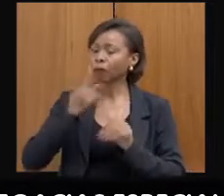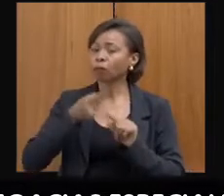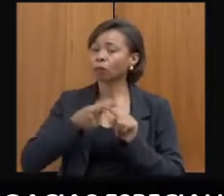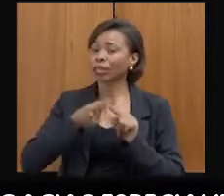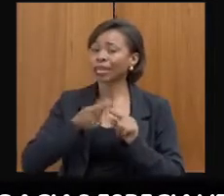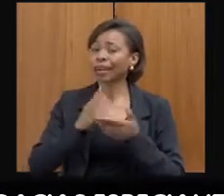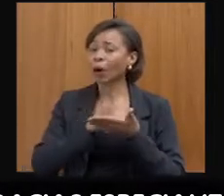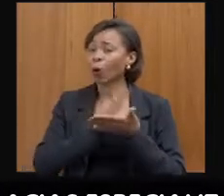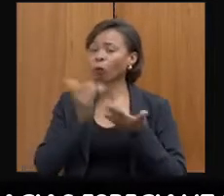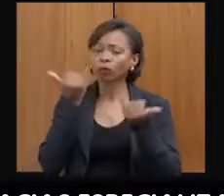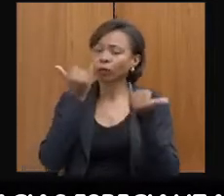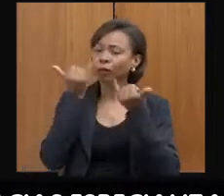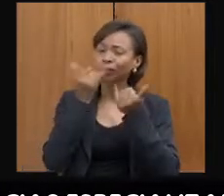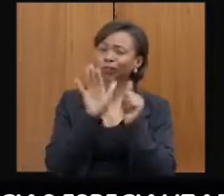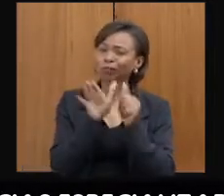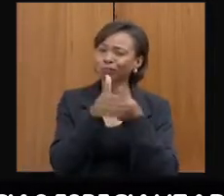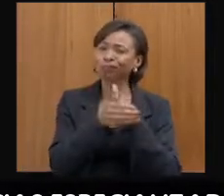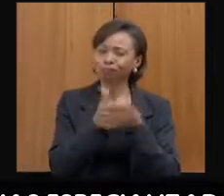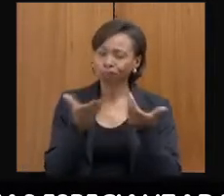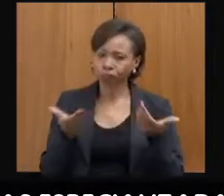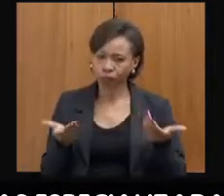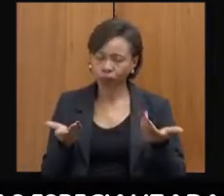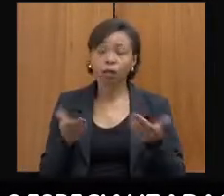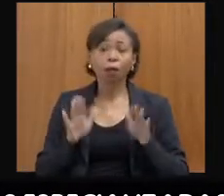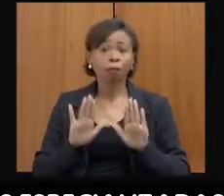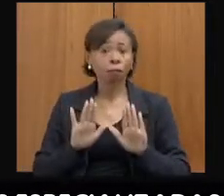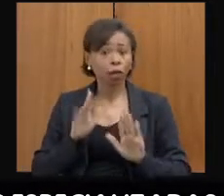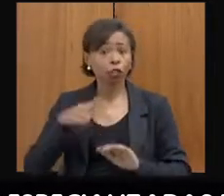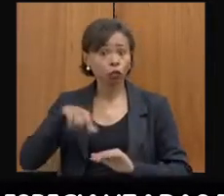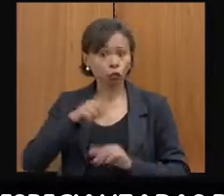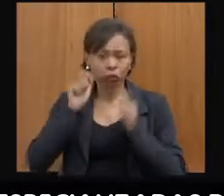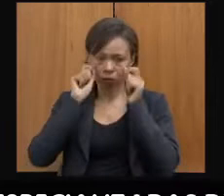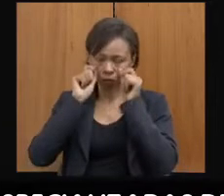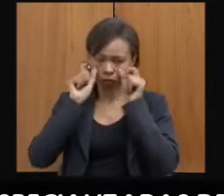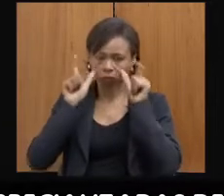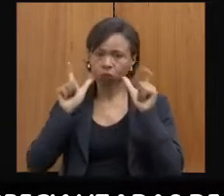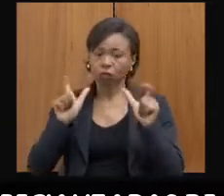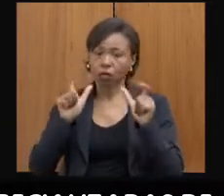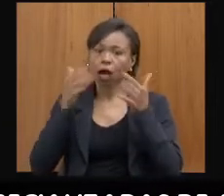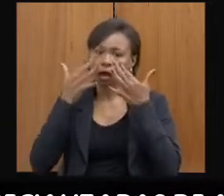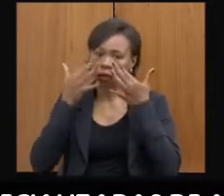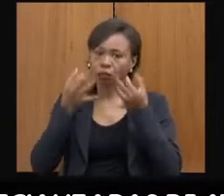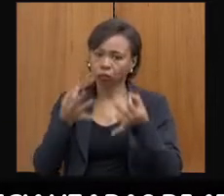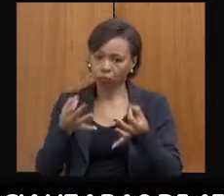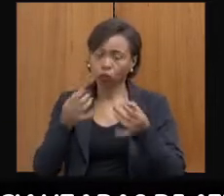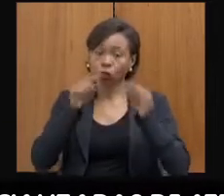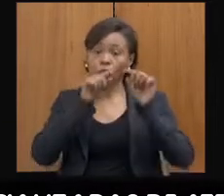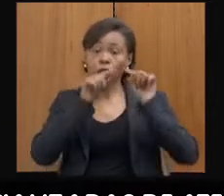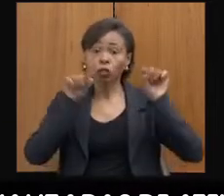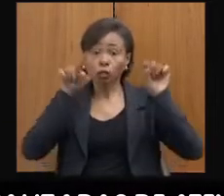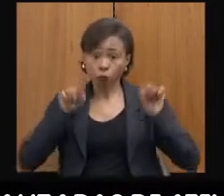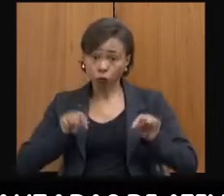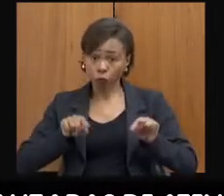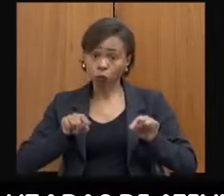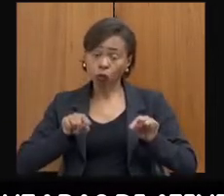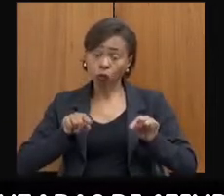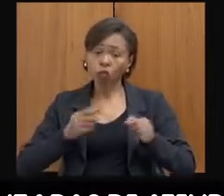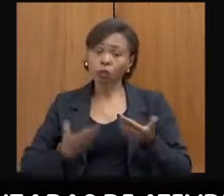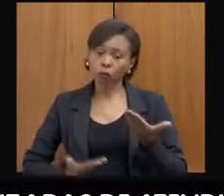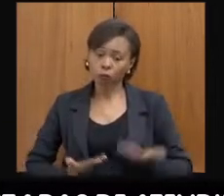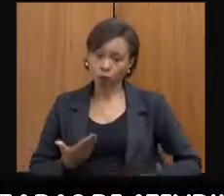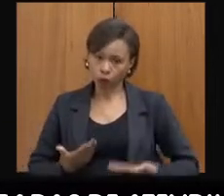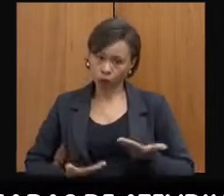ainda. De qualquer forma, estamos atentas, né, somos servidores públicos, estamos aqui para servir.